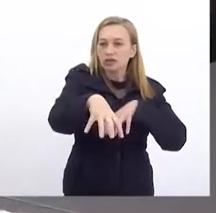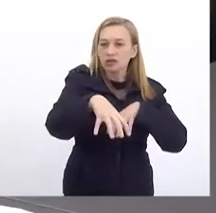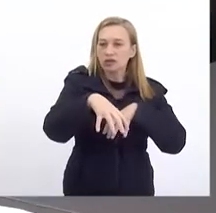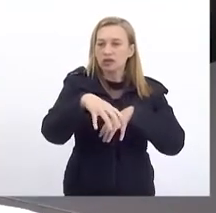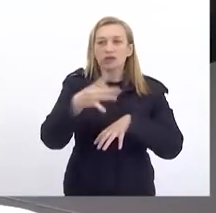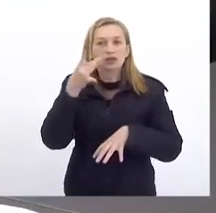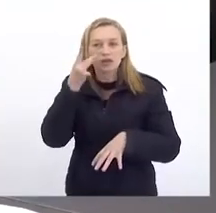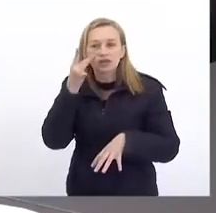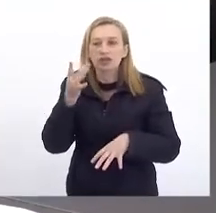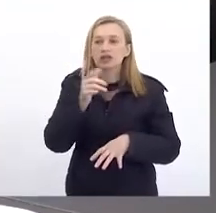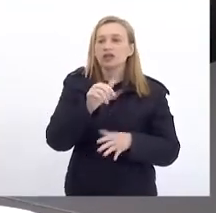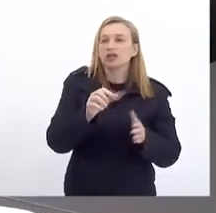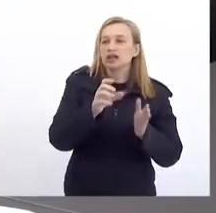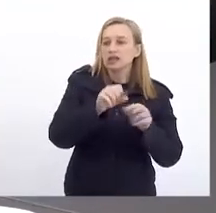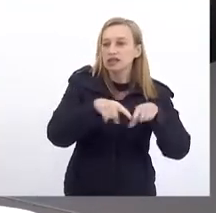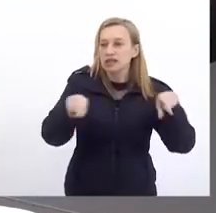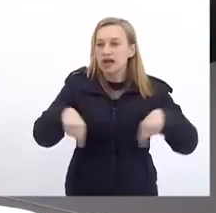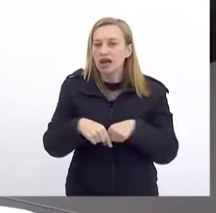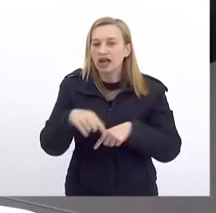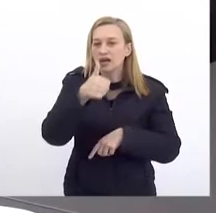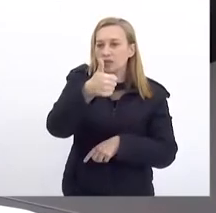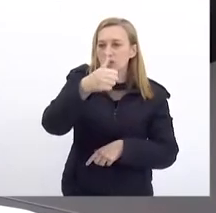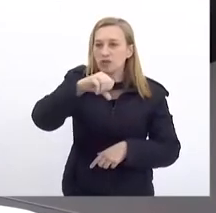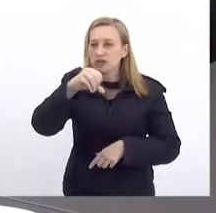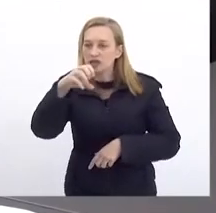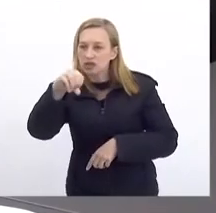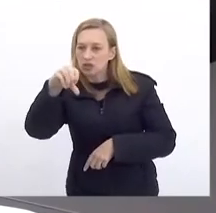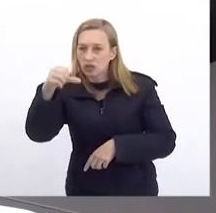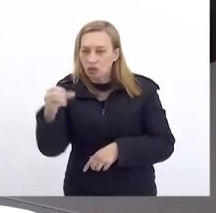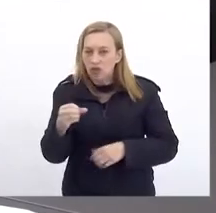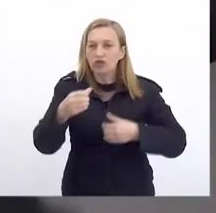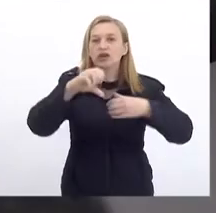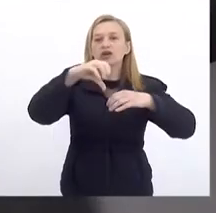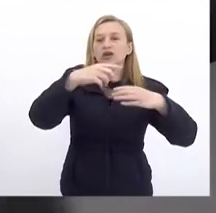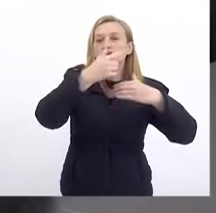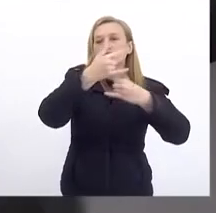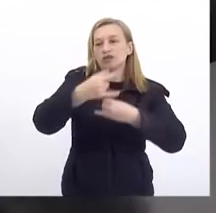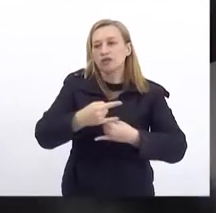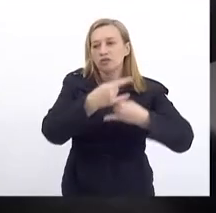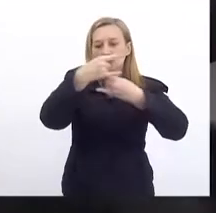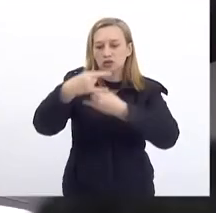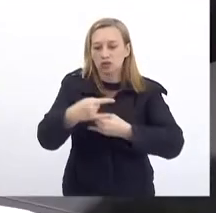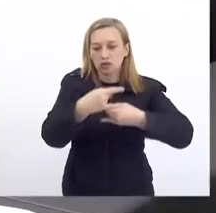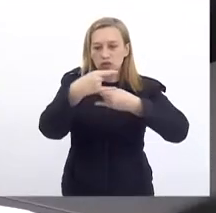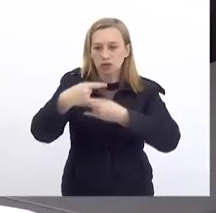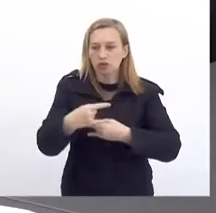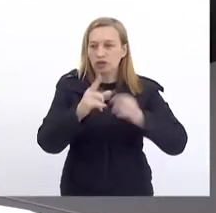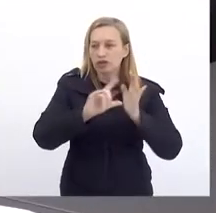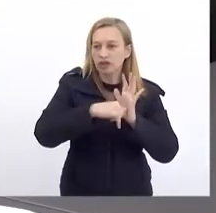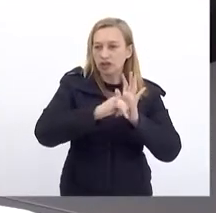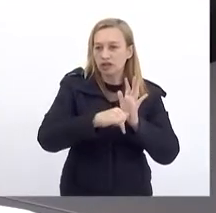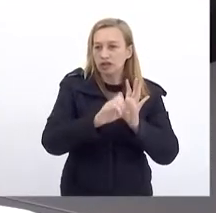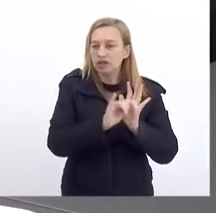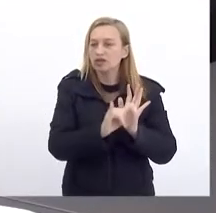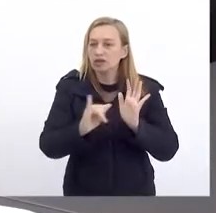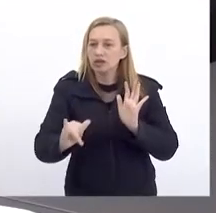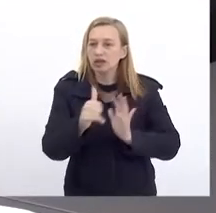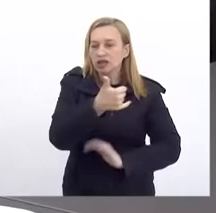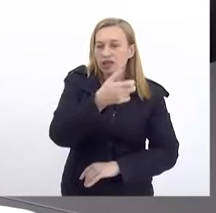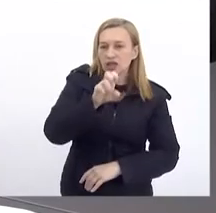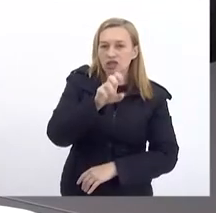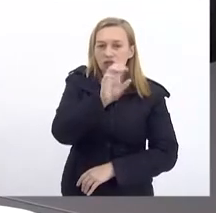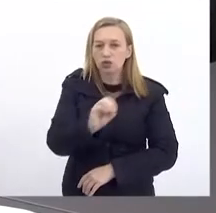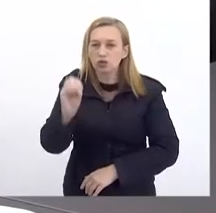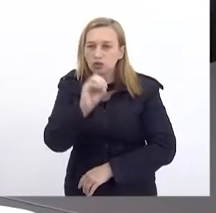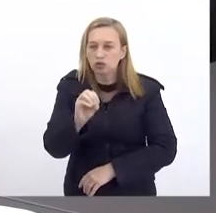1809, por meio da plataforma Zoom conforme a edital publicado em 15 de outubro de 2021 para fins